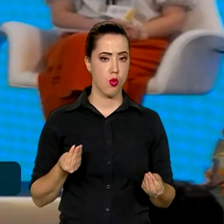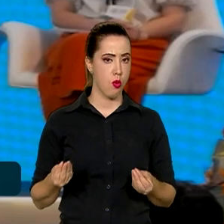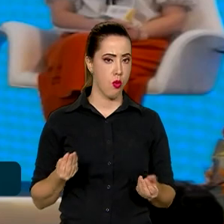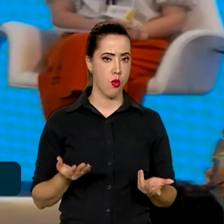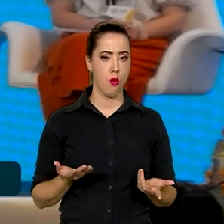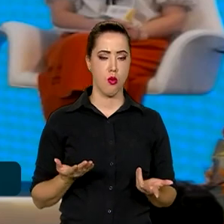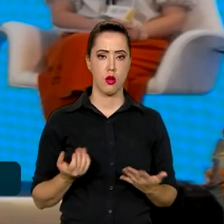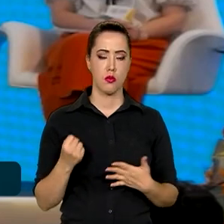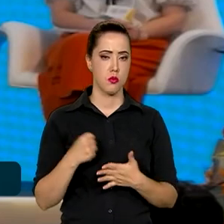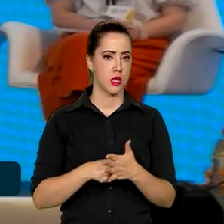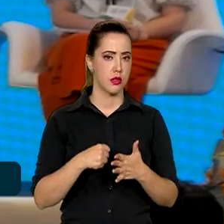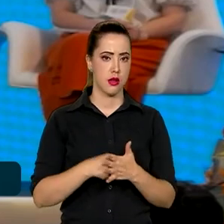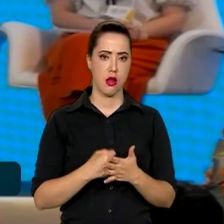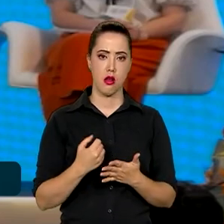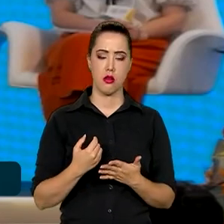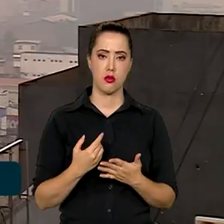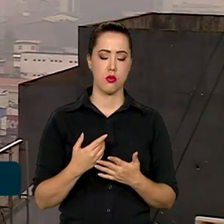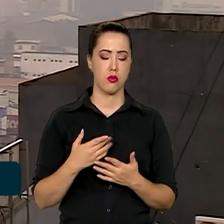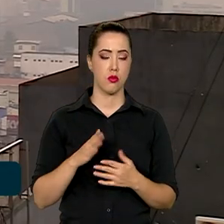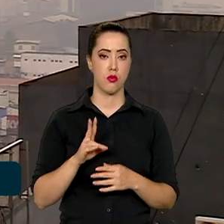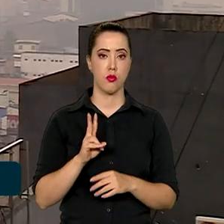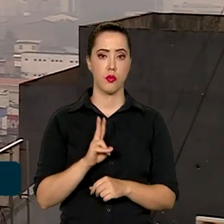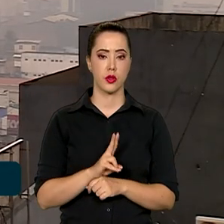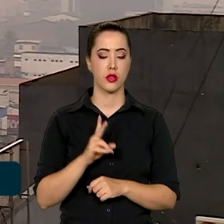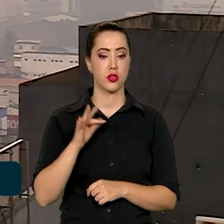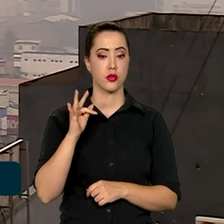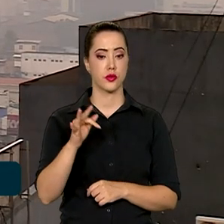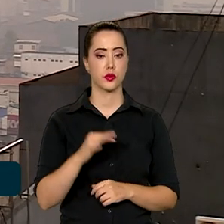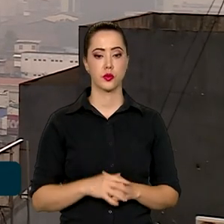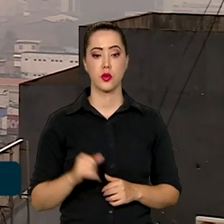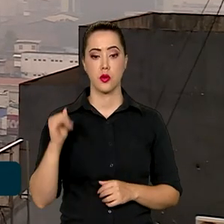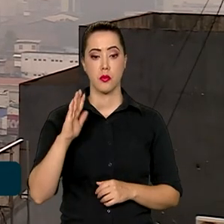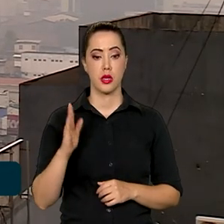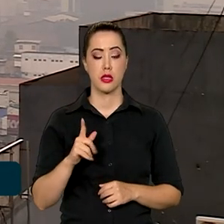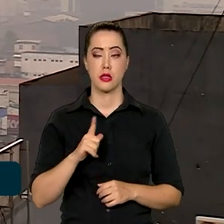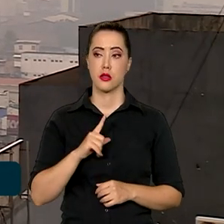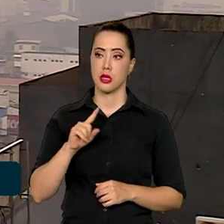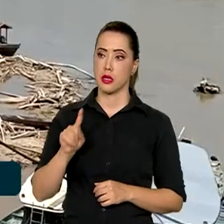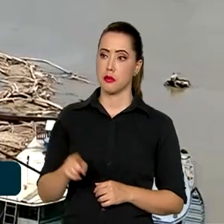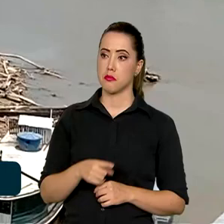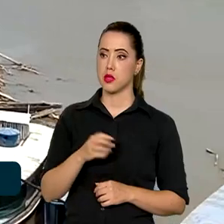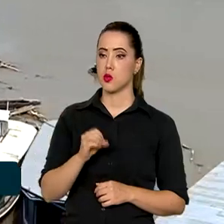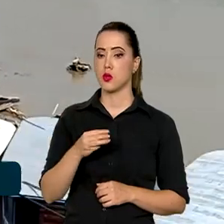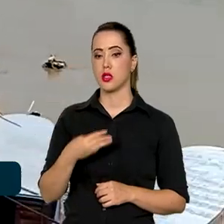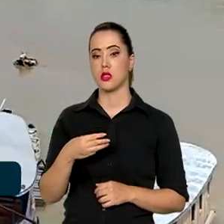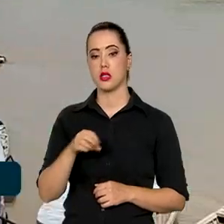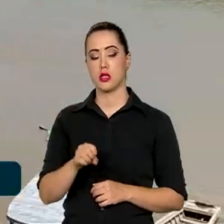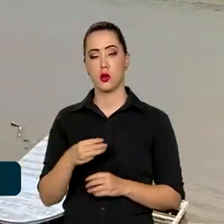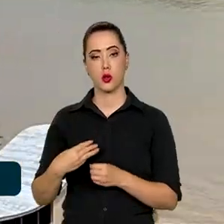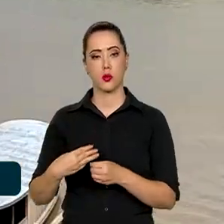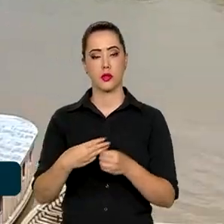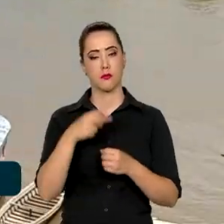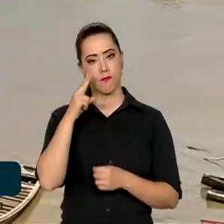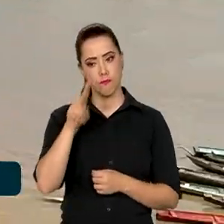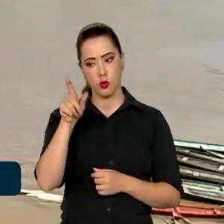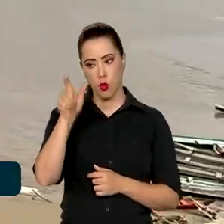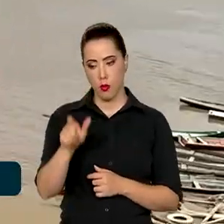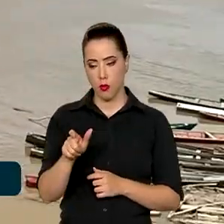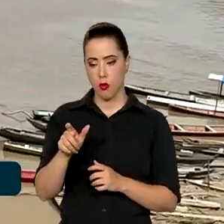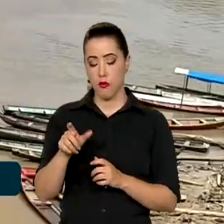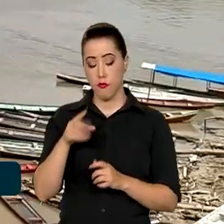estamos legando para as próximas gerações. O Brasil tem 1.038 municípios considerados mais